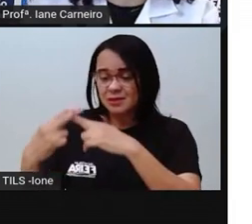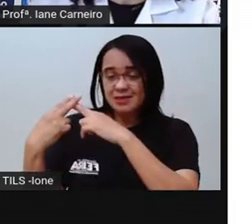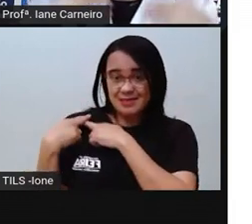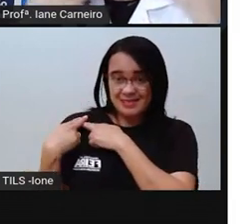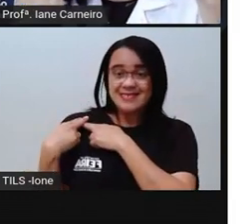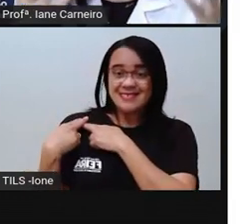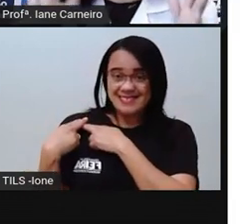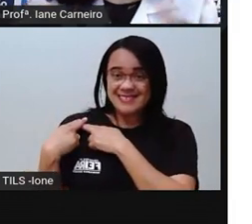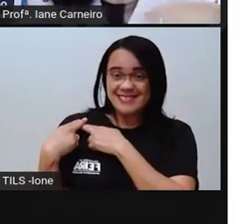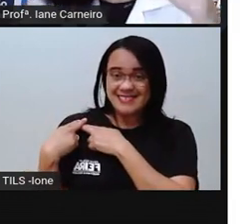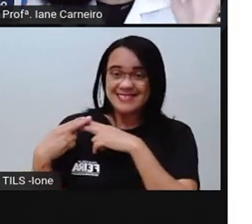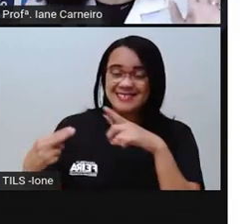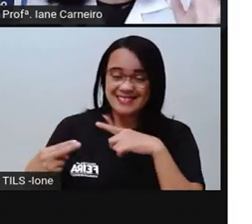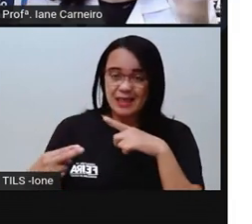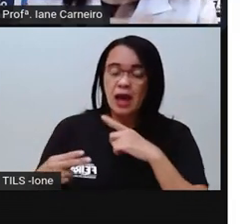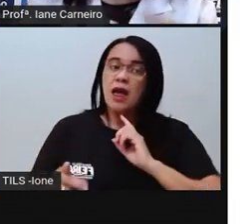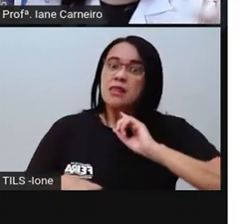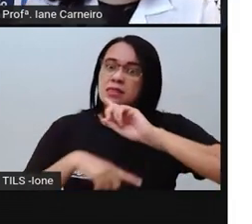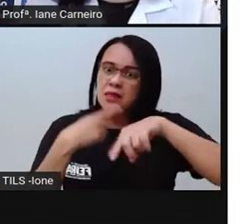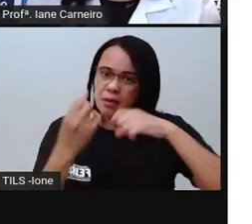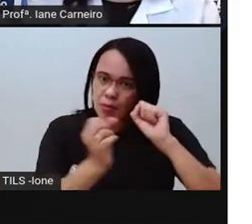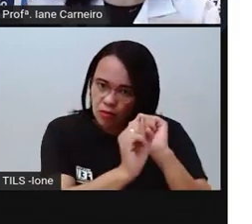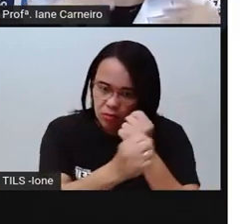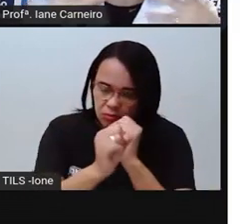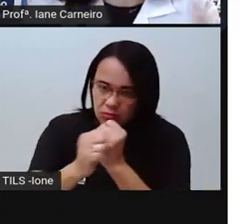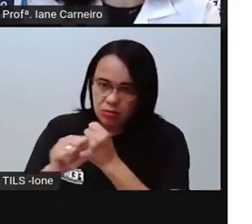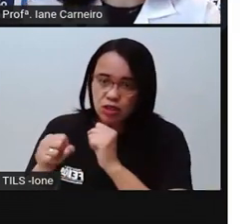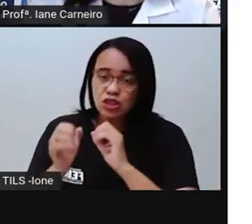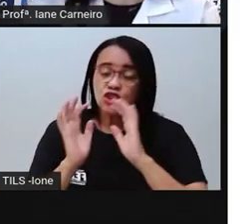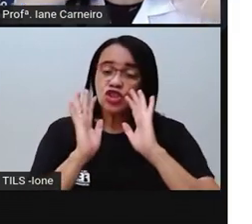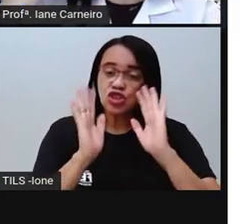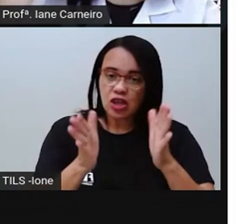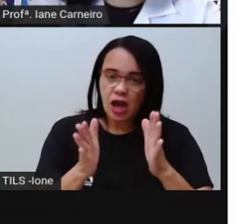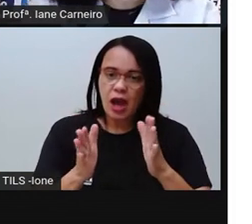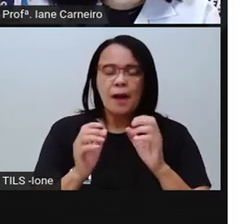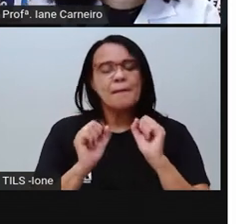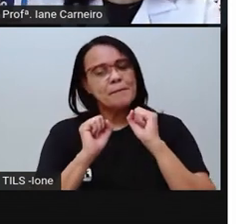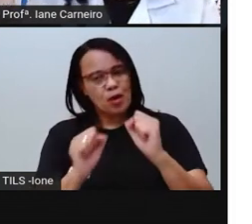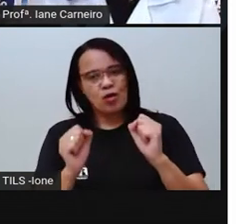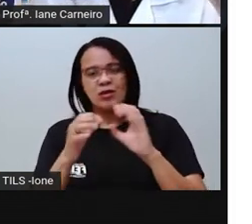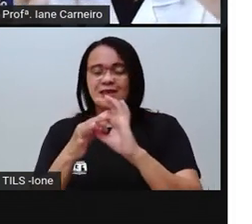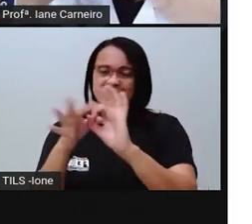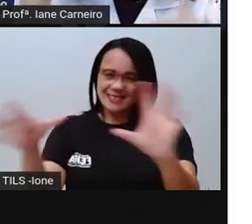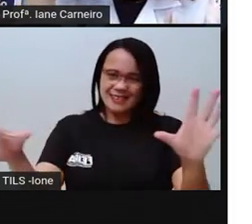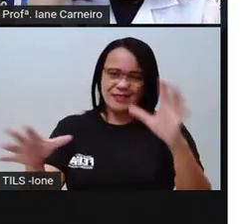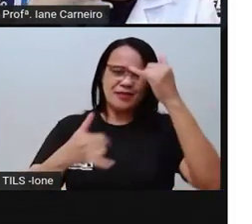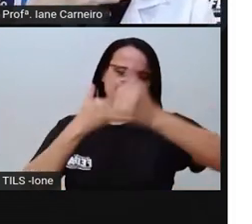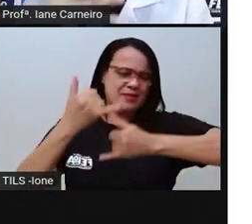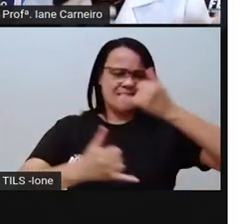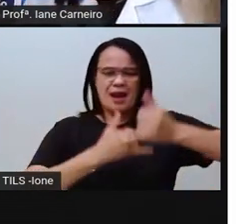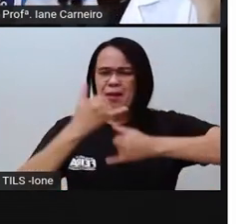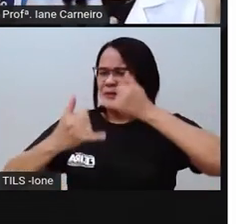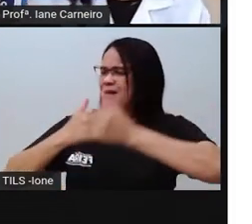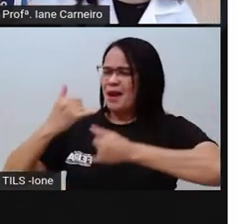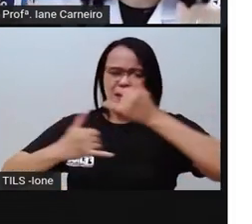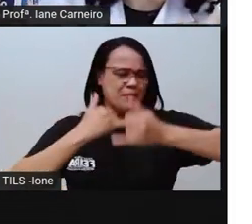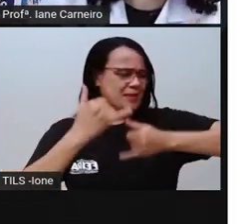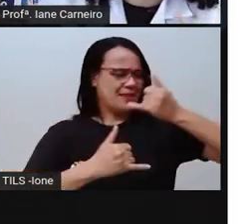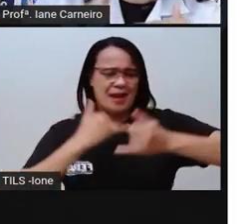varresse, aí eu poderia ir brincar à vontade. Também aí eu brincava a manhã toda, aí vinha para casa,